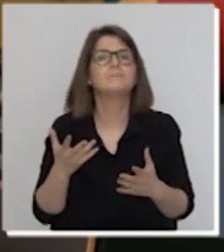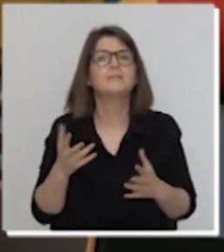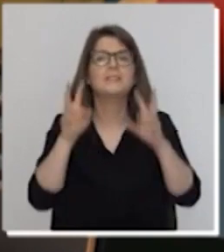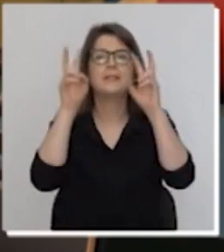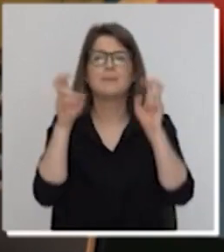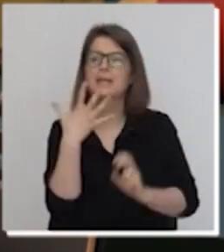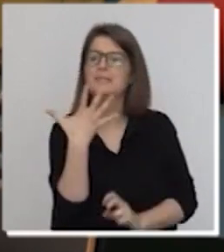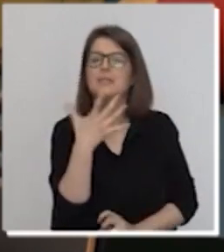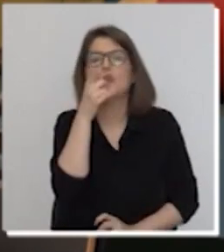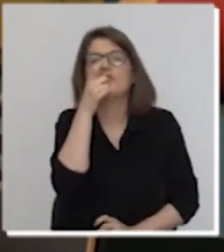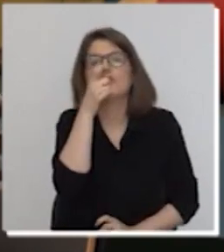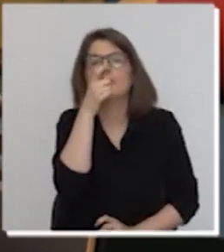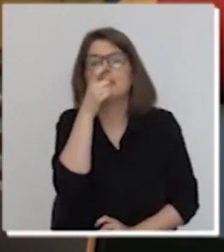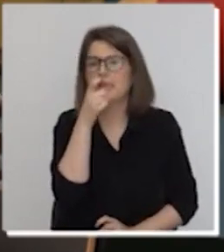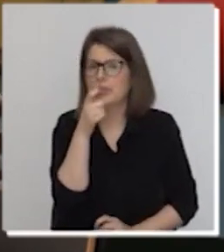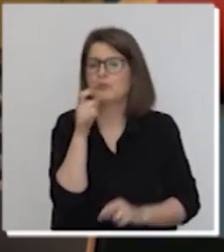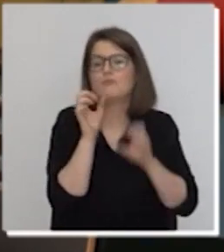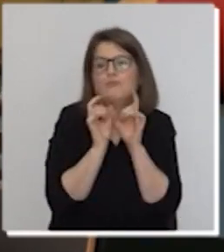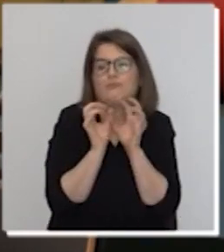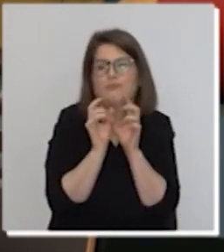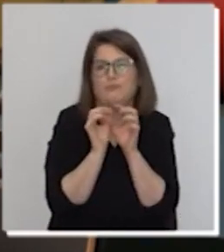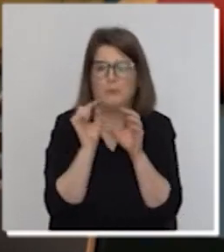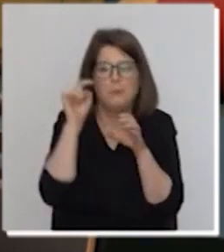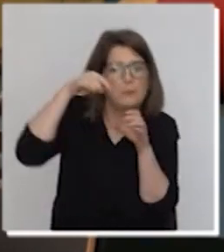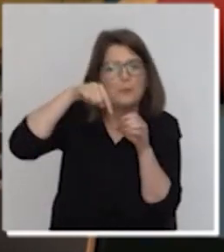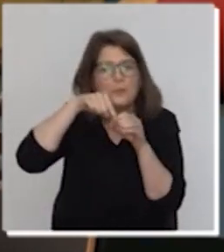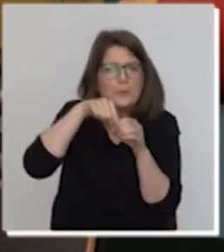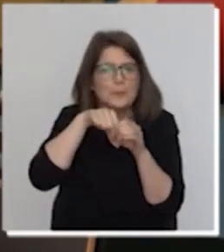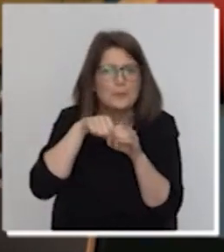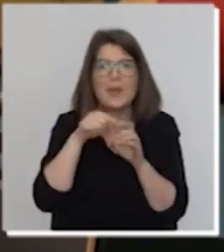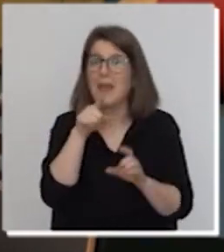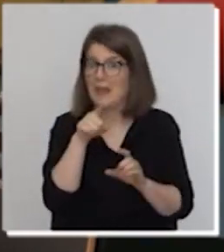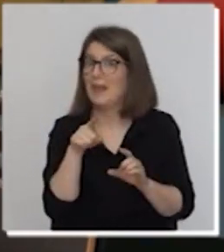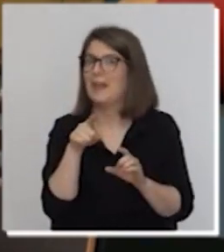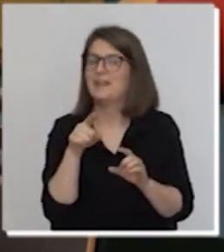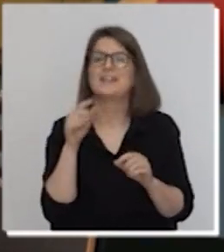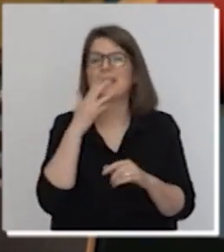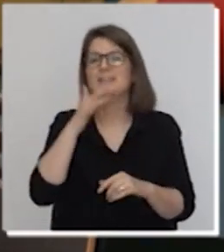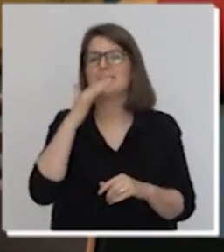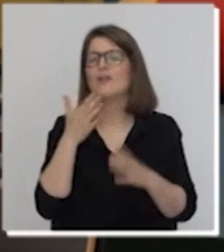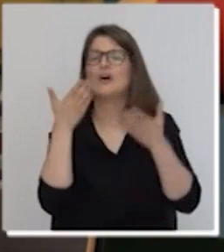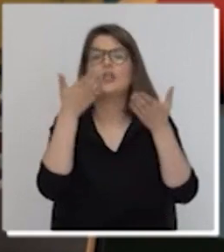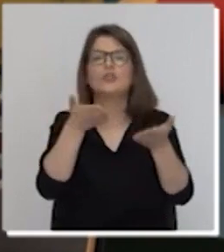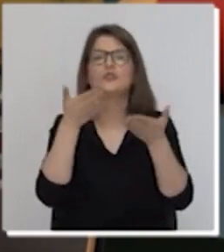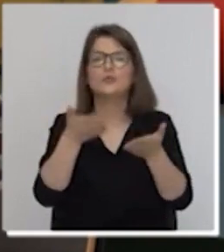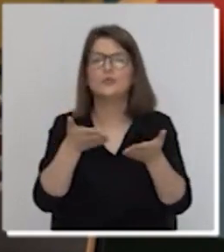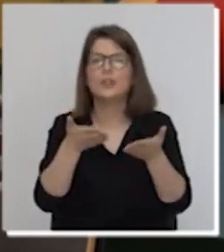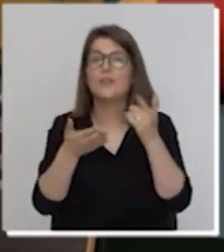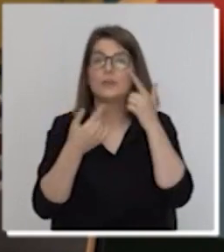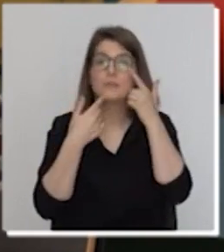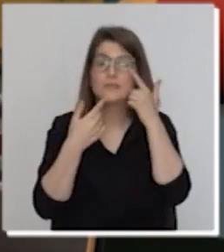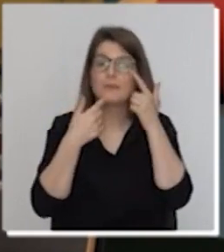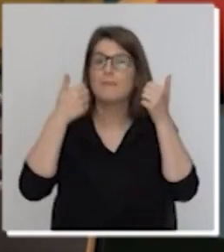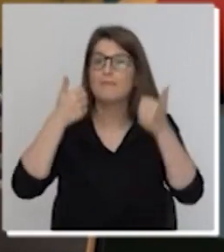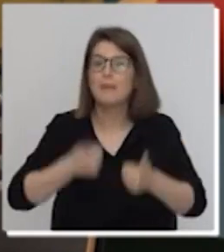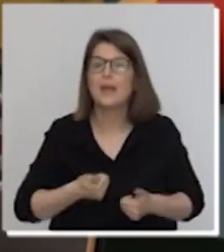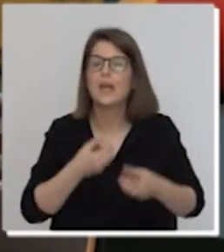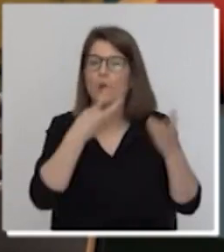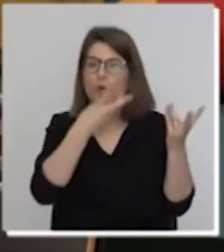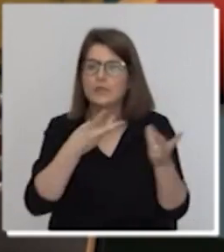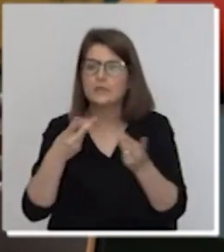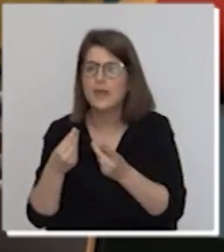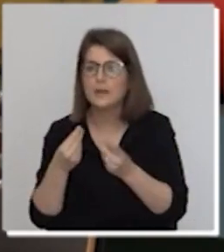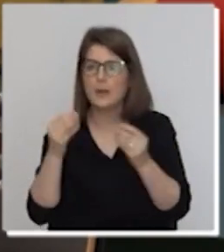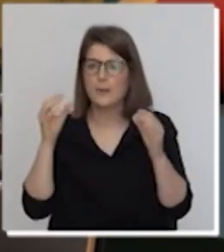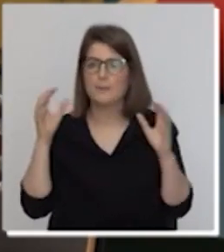cinco formiguinhas que vão entrar no formigueiro. E esta canção serve para vos ajudar a melhor perceberem a contagem